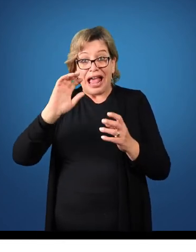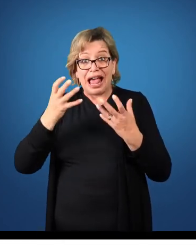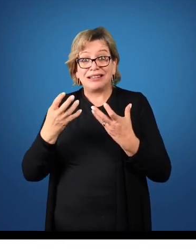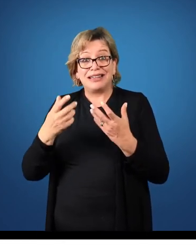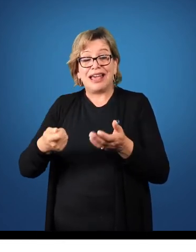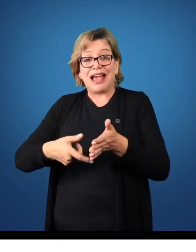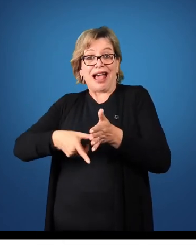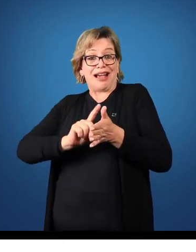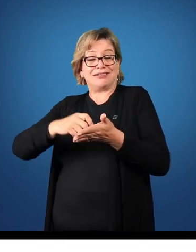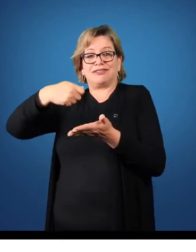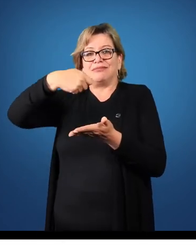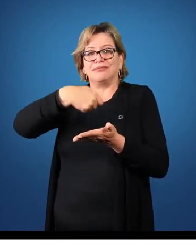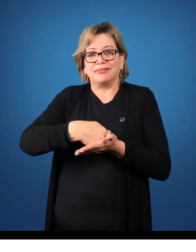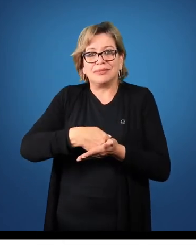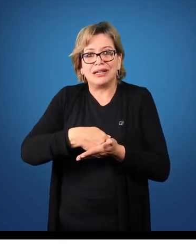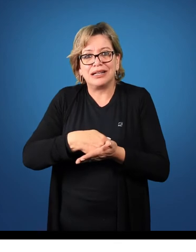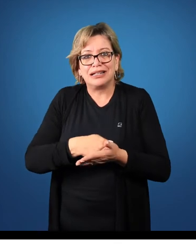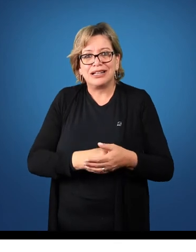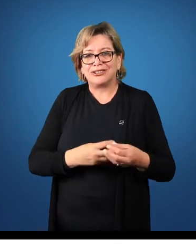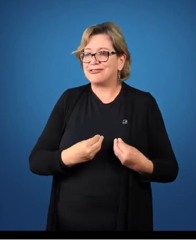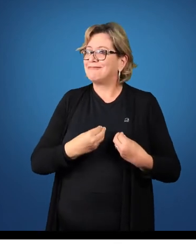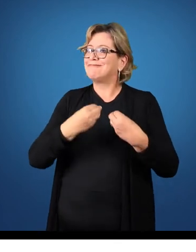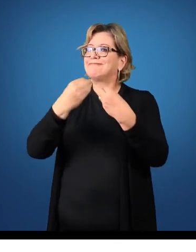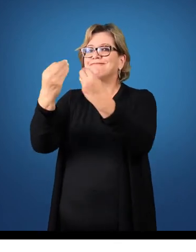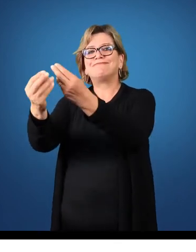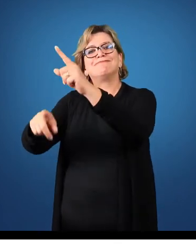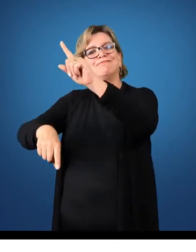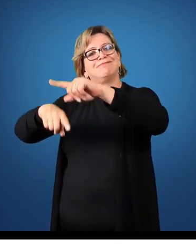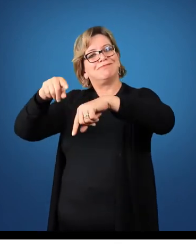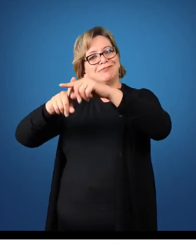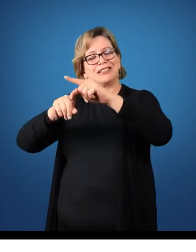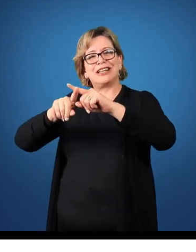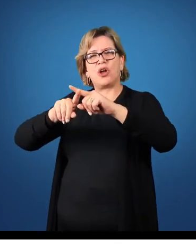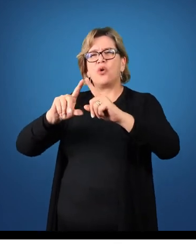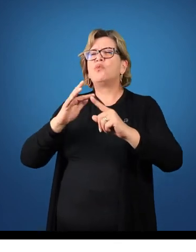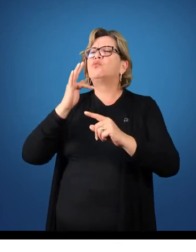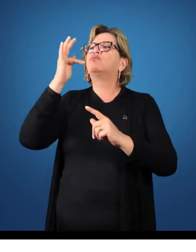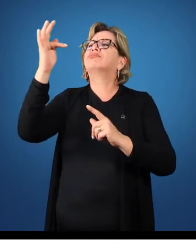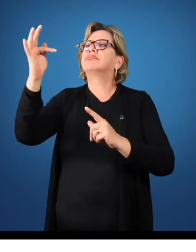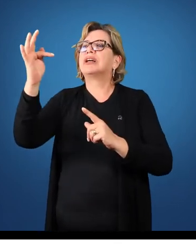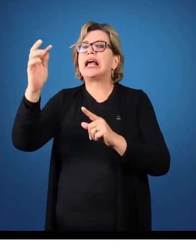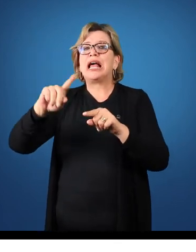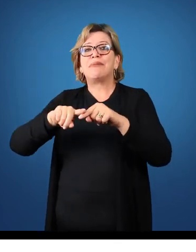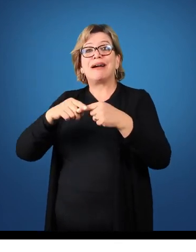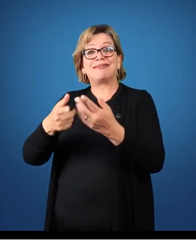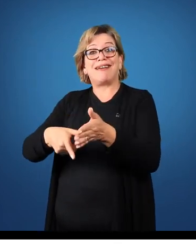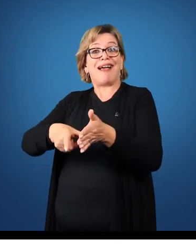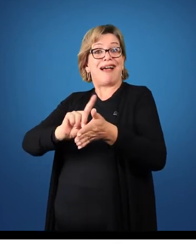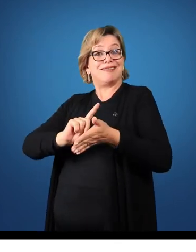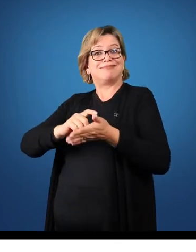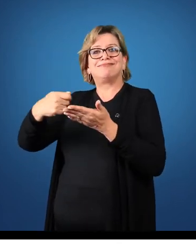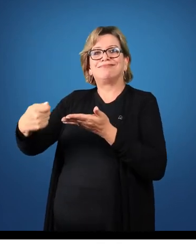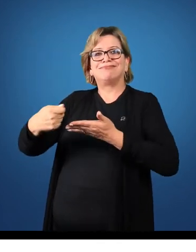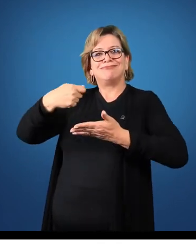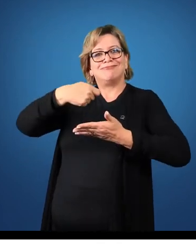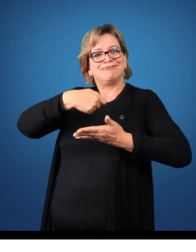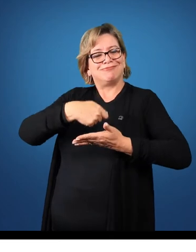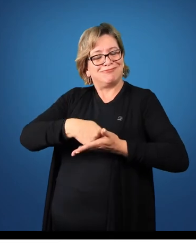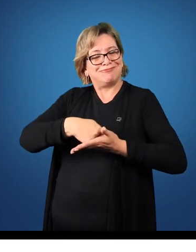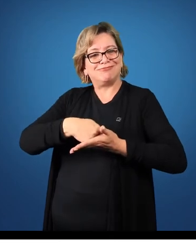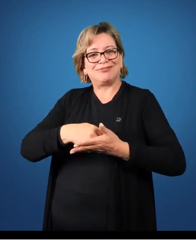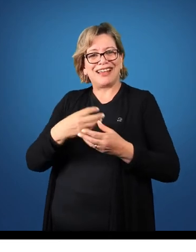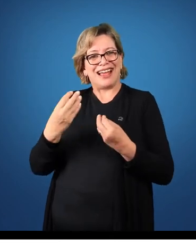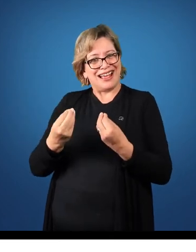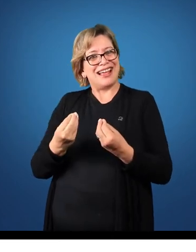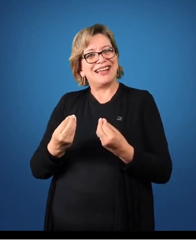nós. Nós vamos entregar o produto para ele no mês que vem, mas ele tem a disponibilidade de recurso